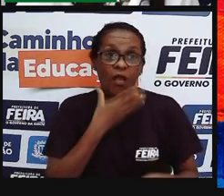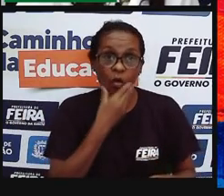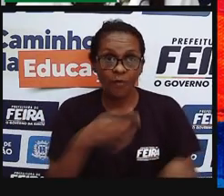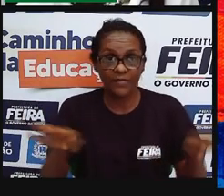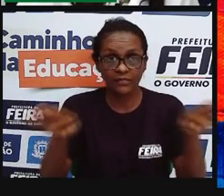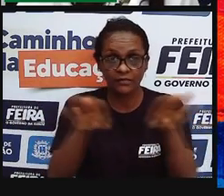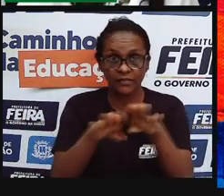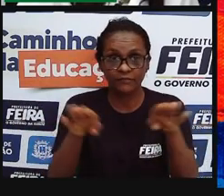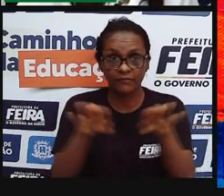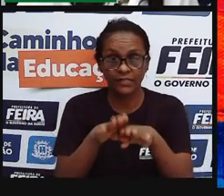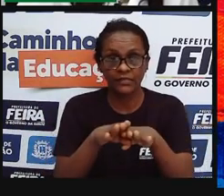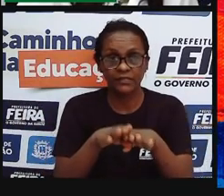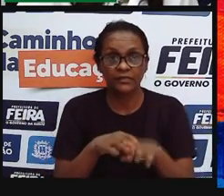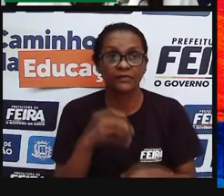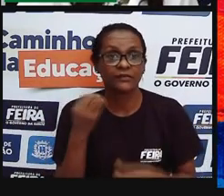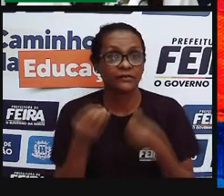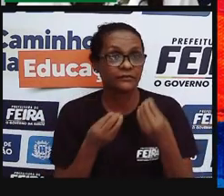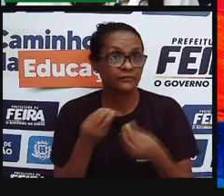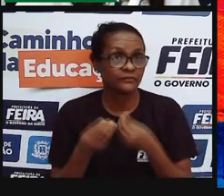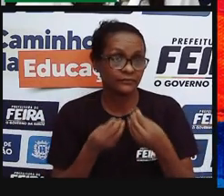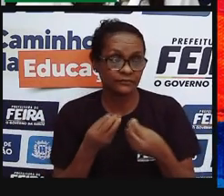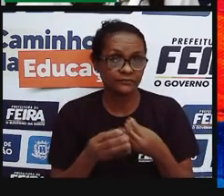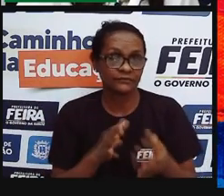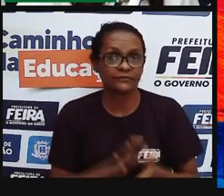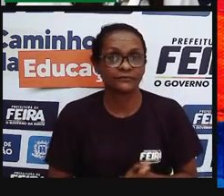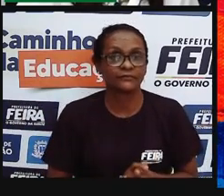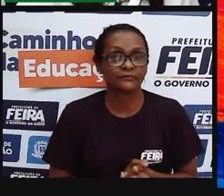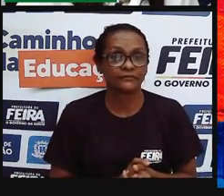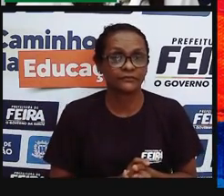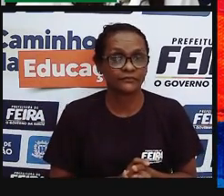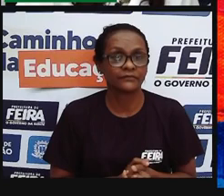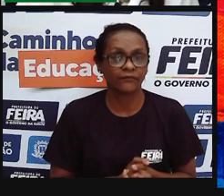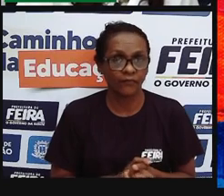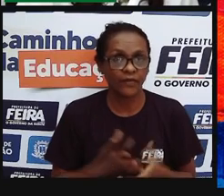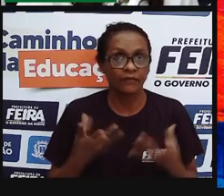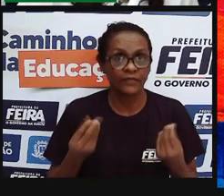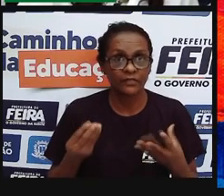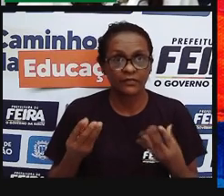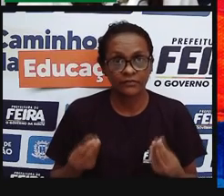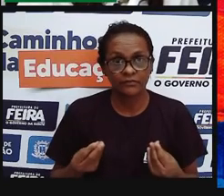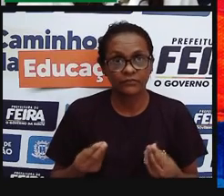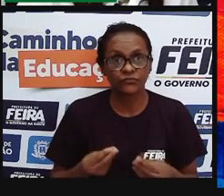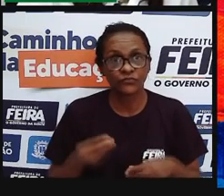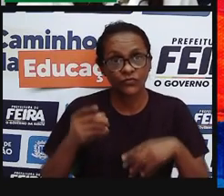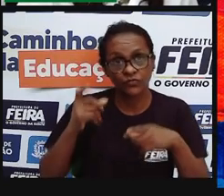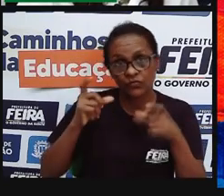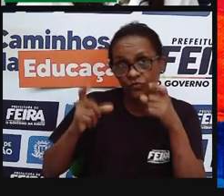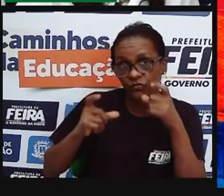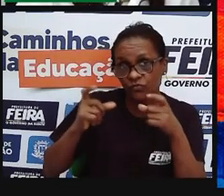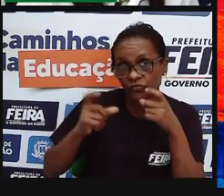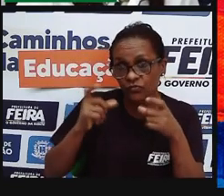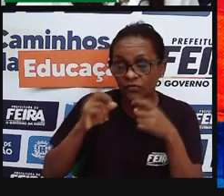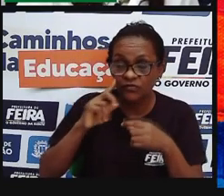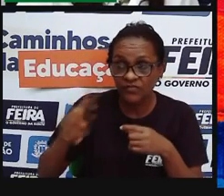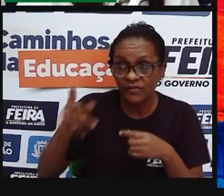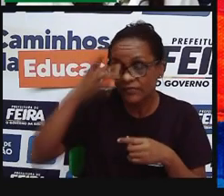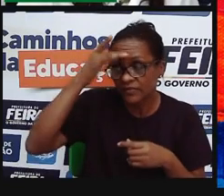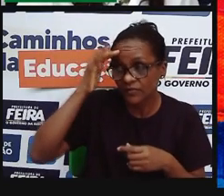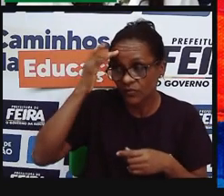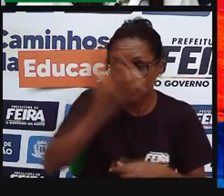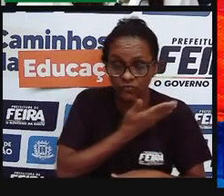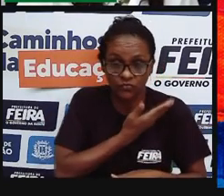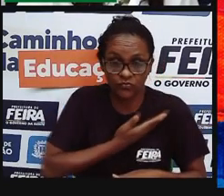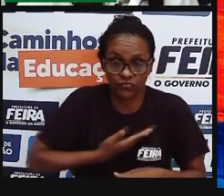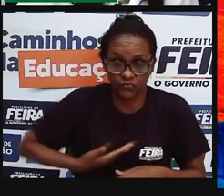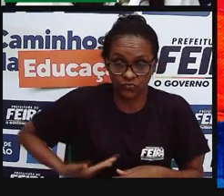que é uma decisão reacionária muito curiosa da parte dos que estão no poder voltar ao